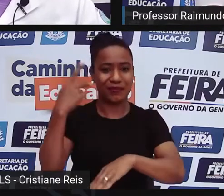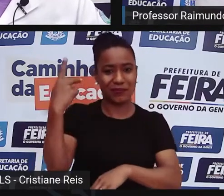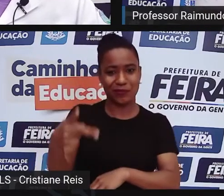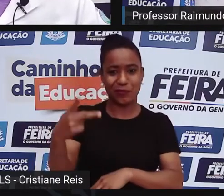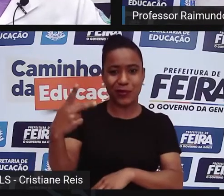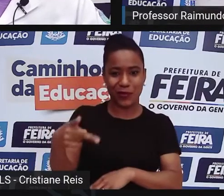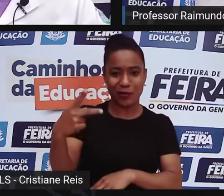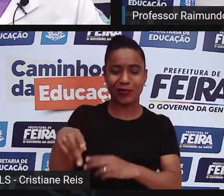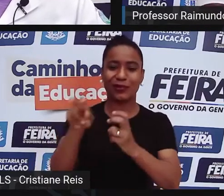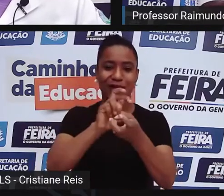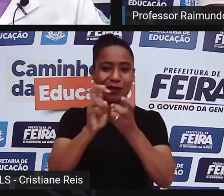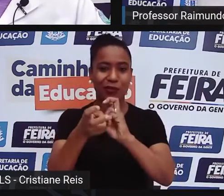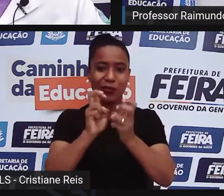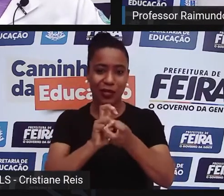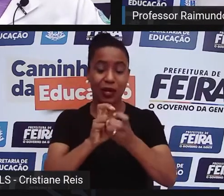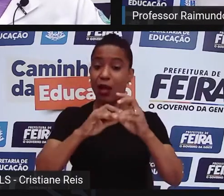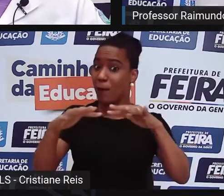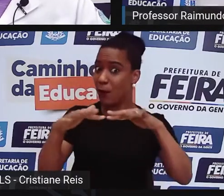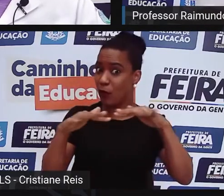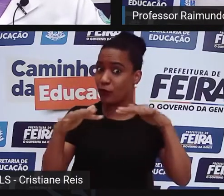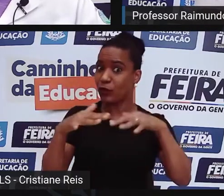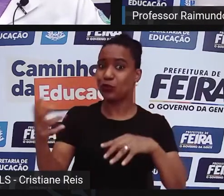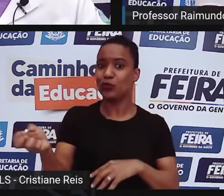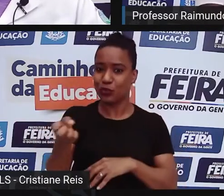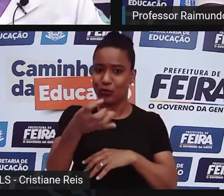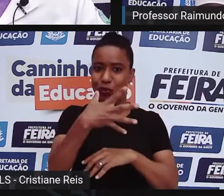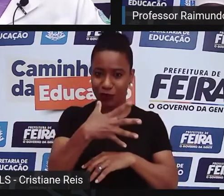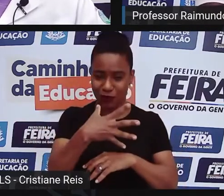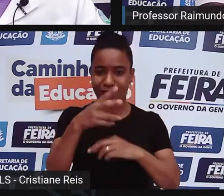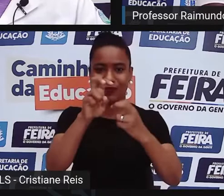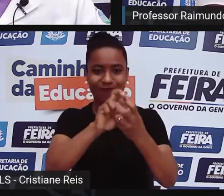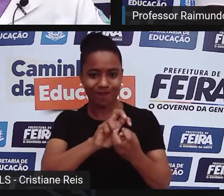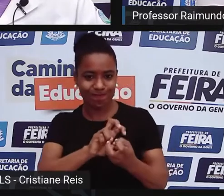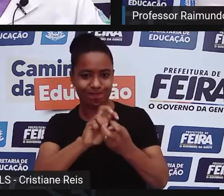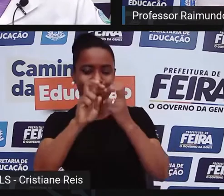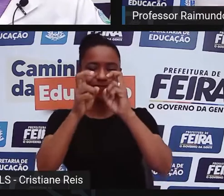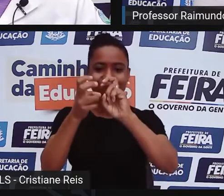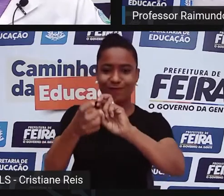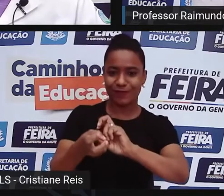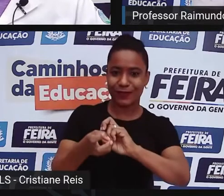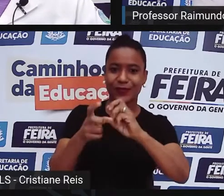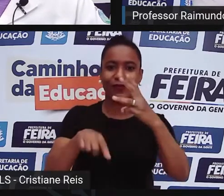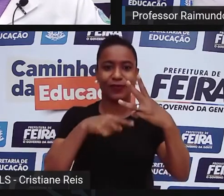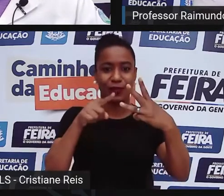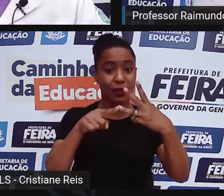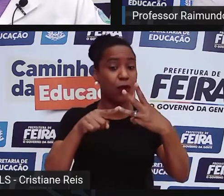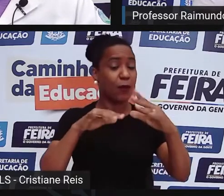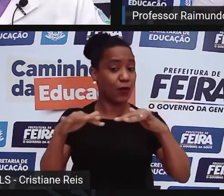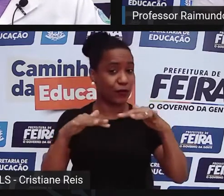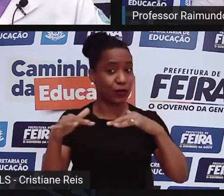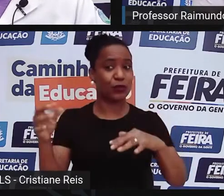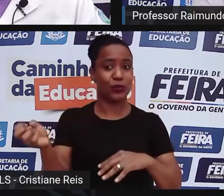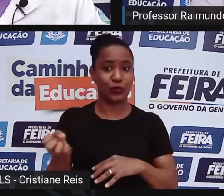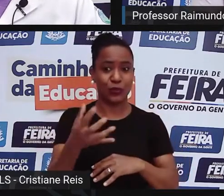esse movimento novo chamado de capoeira contemporânea. Mas eu não vou